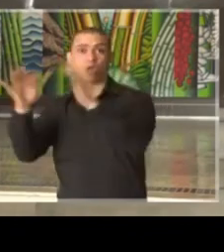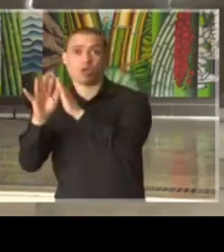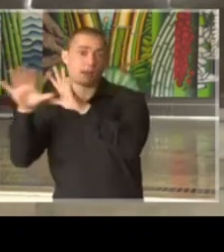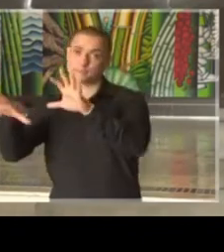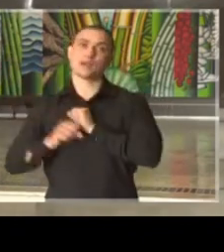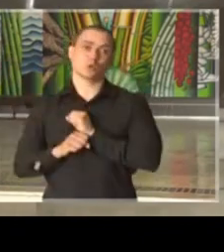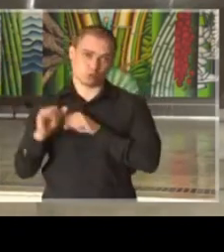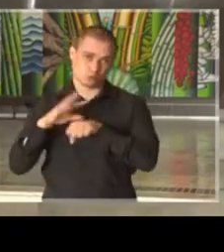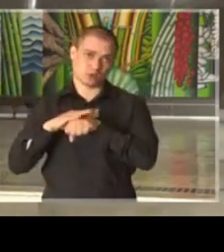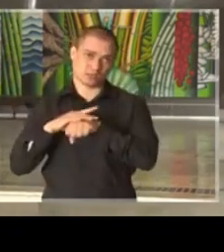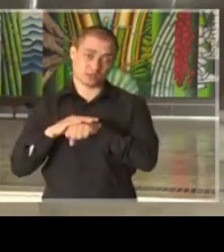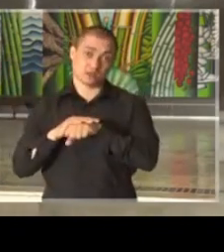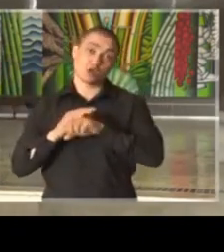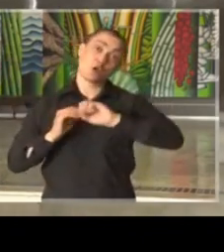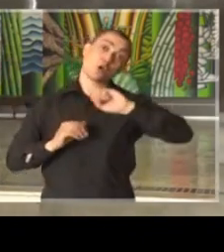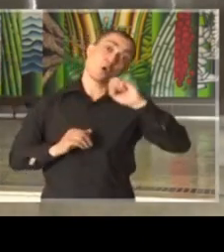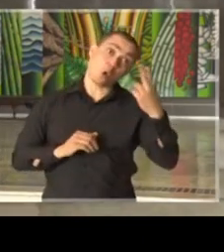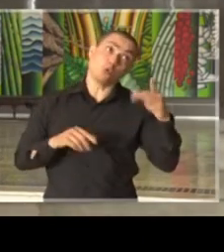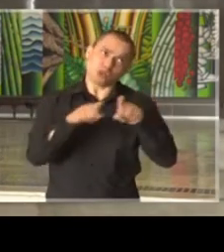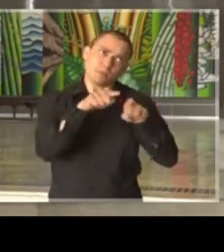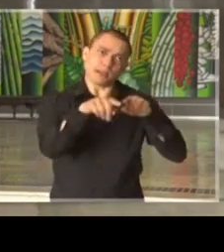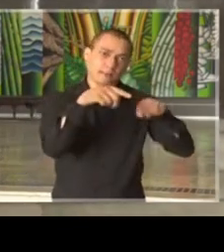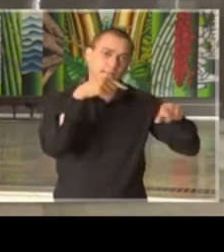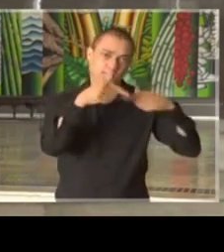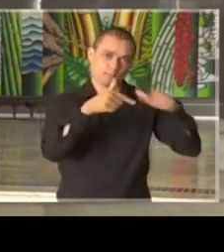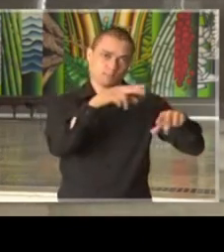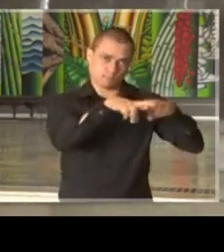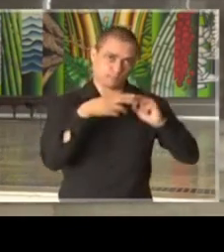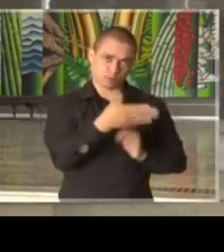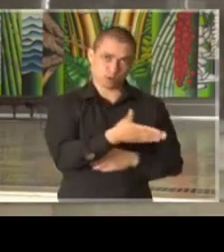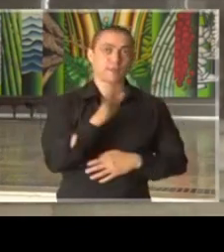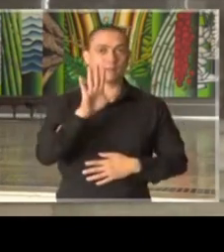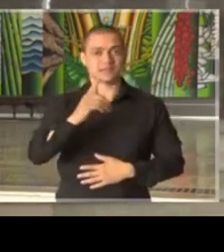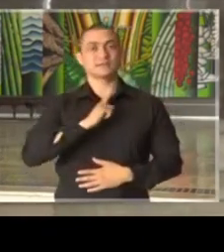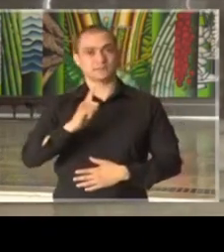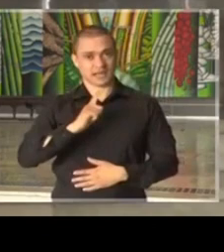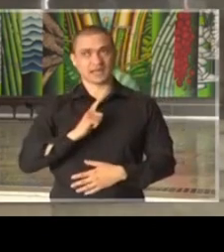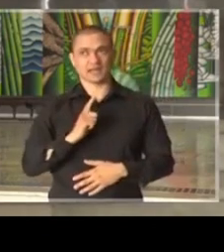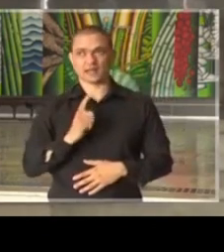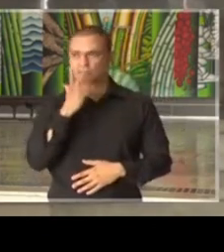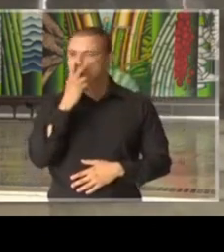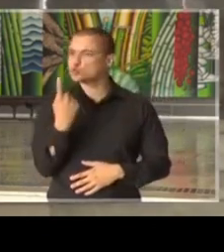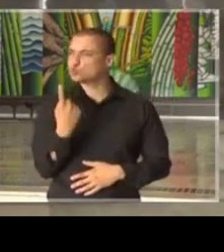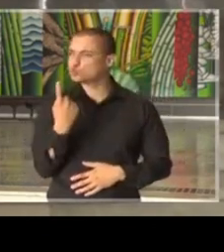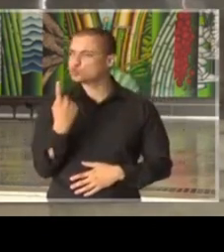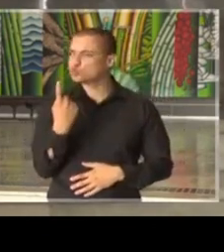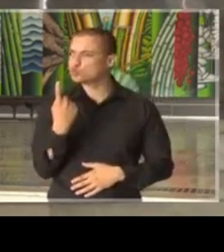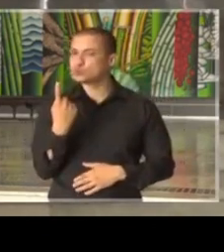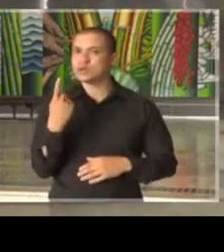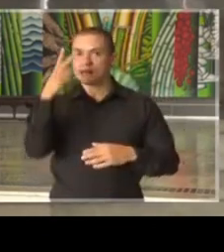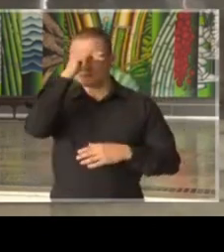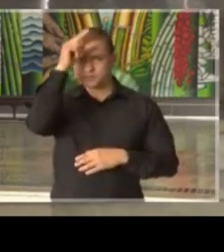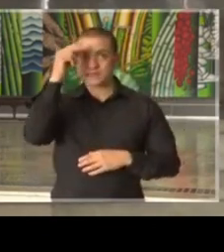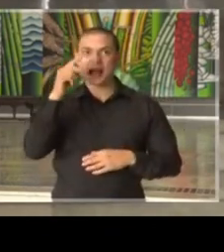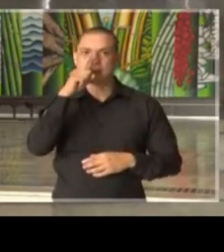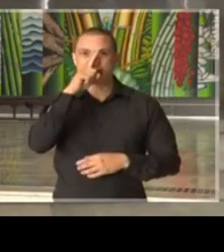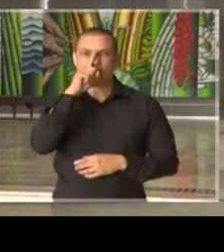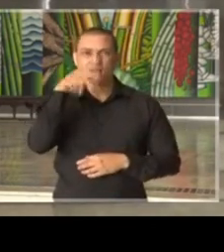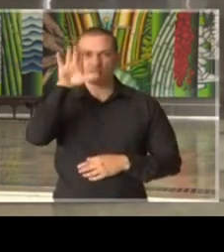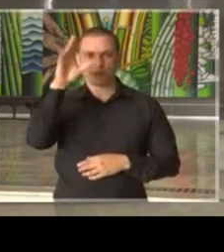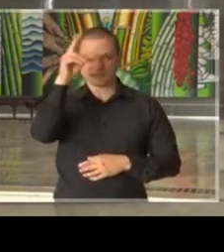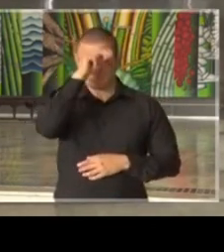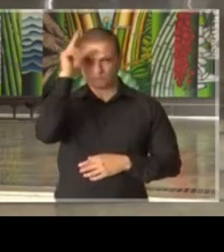ou por causa do trabalho. Mas temos, sim, tem, acho que, um caso na prefeitura mais grave que, acho que,